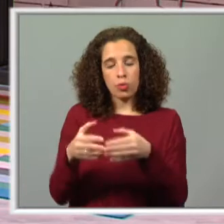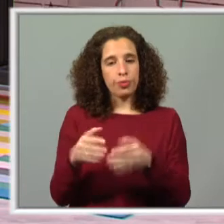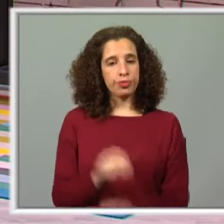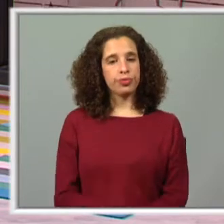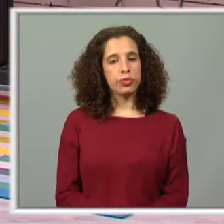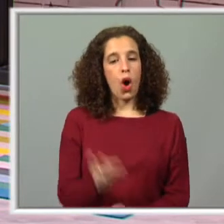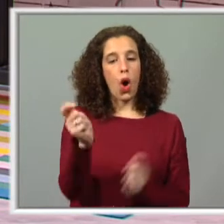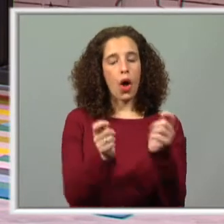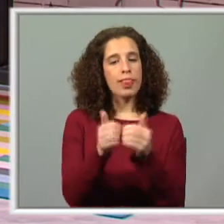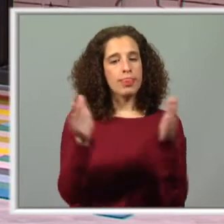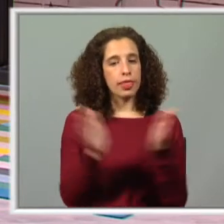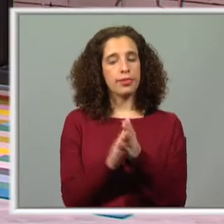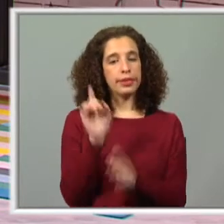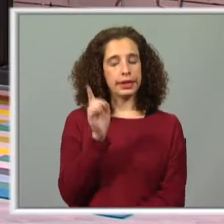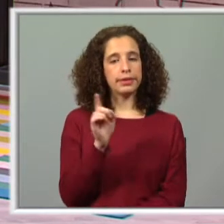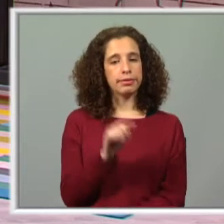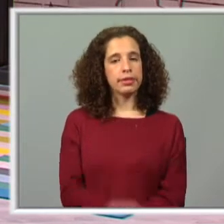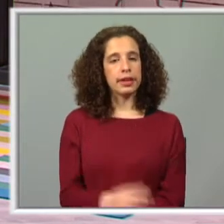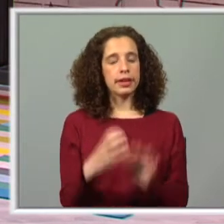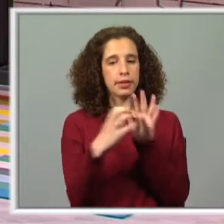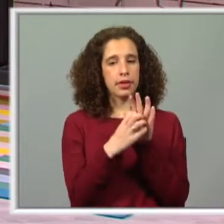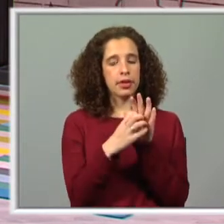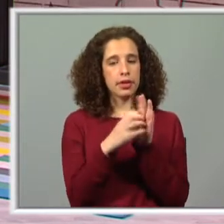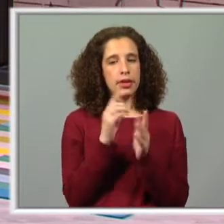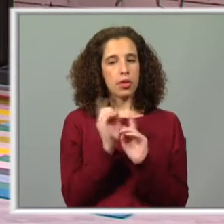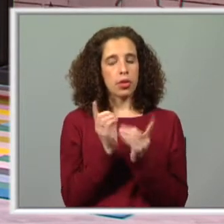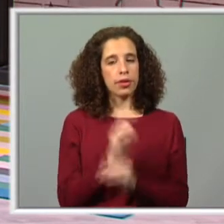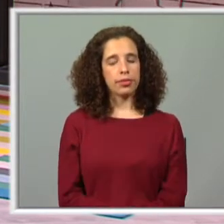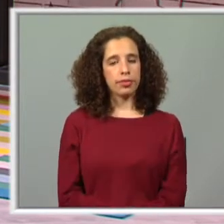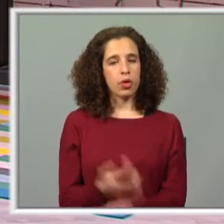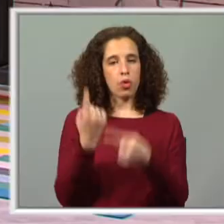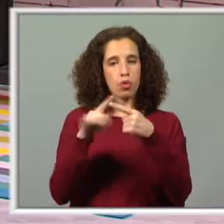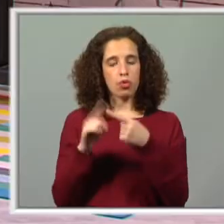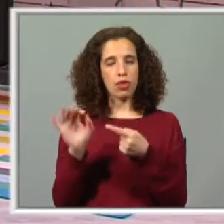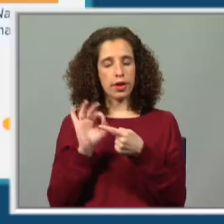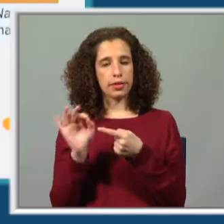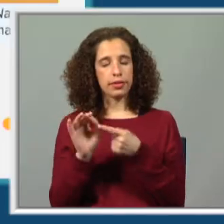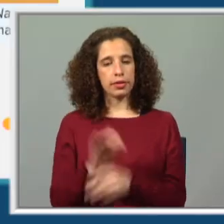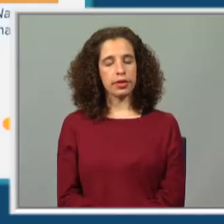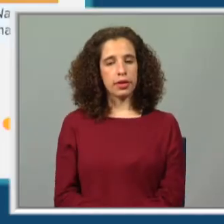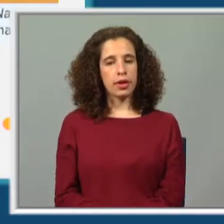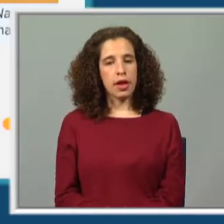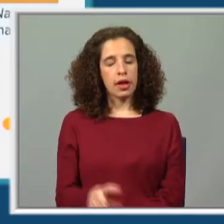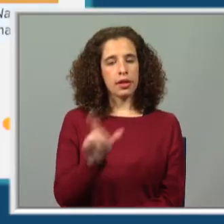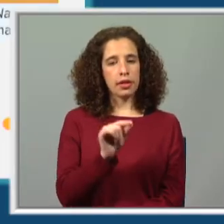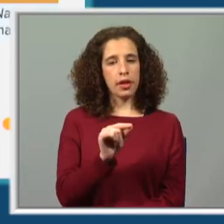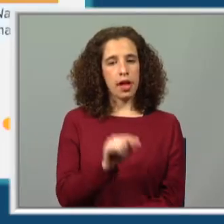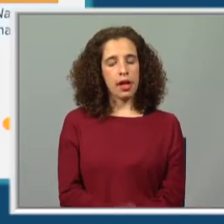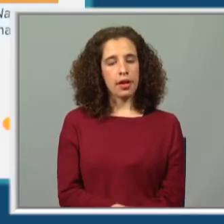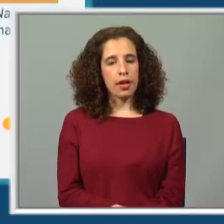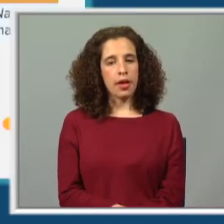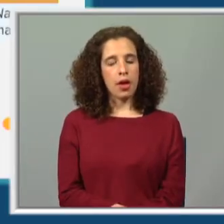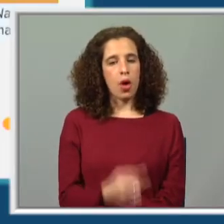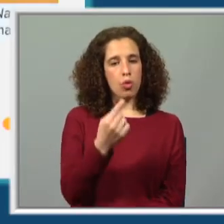organizar tudo. Aqui, na nossa imagem, nós temos os vários aspectos, não é? Temos a identificação